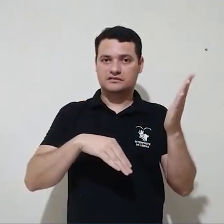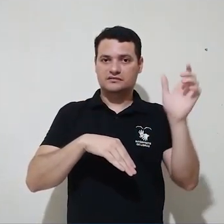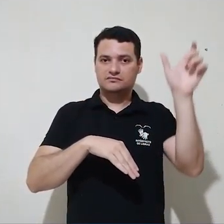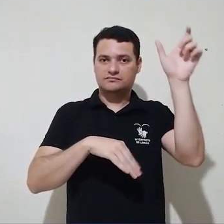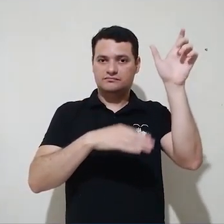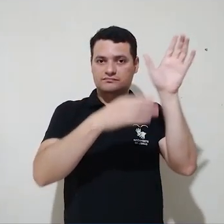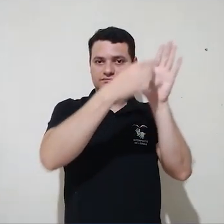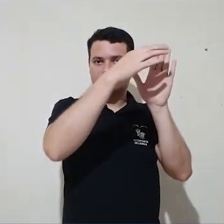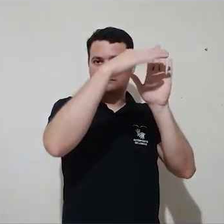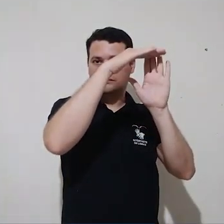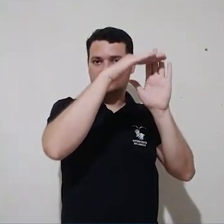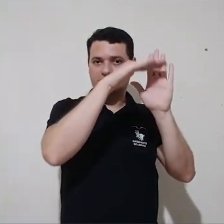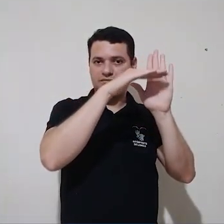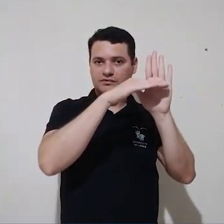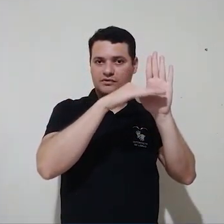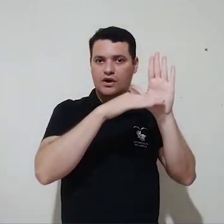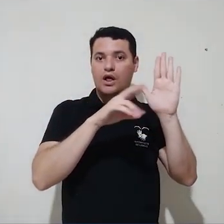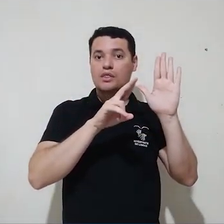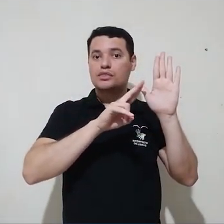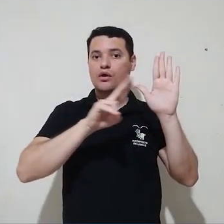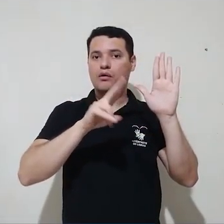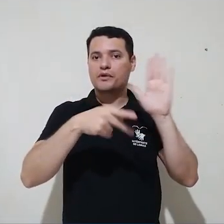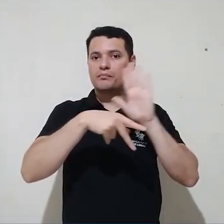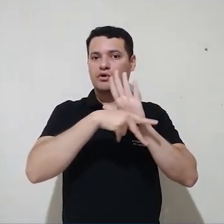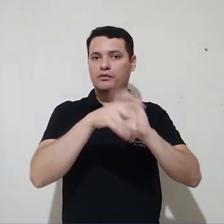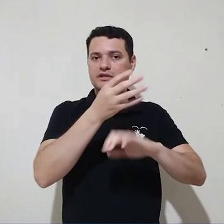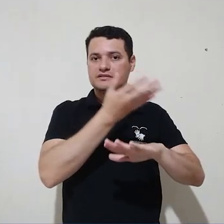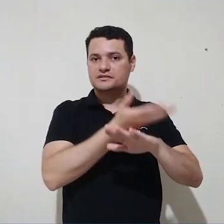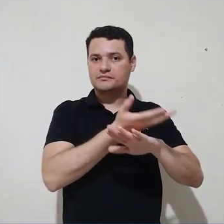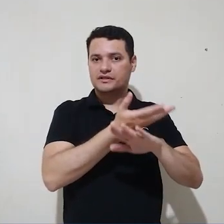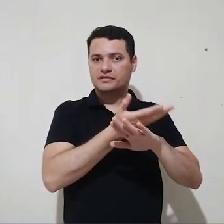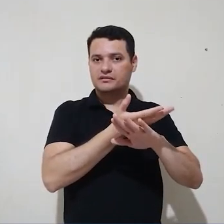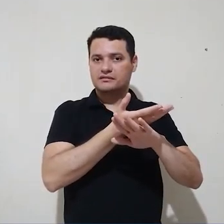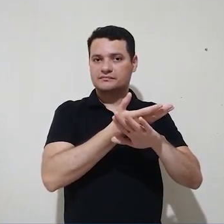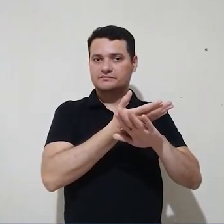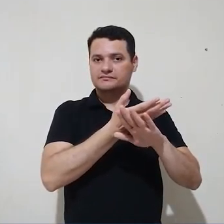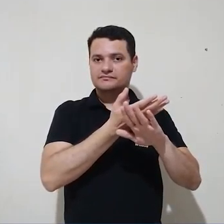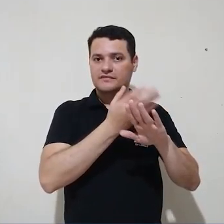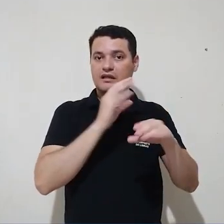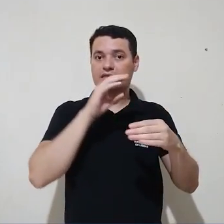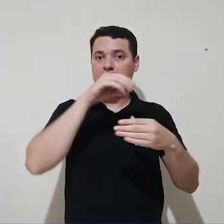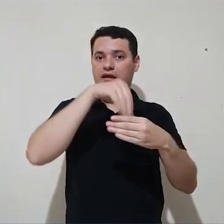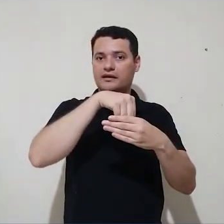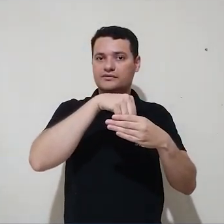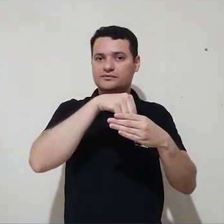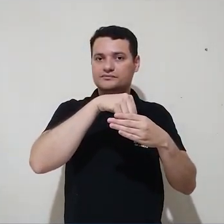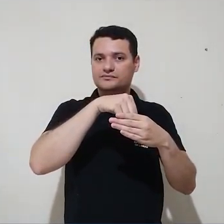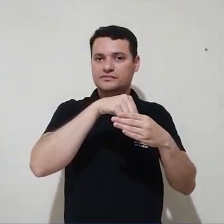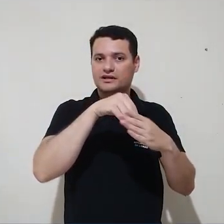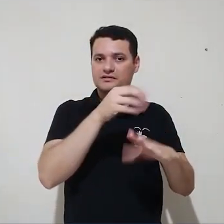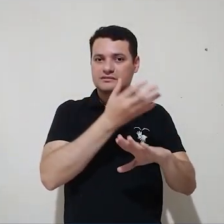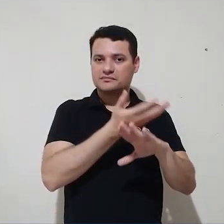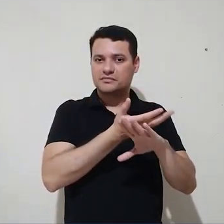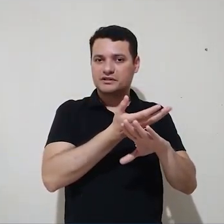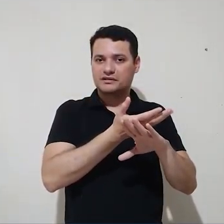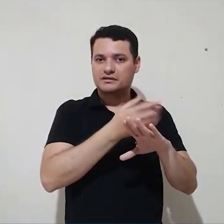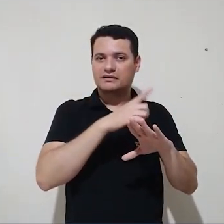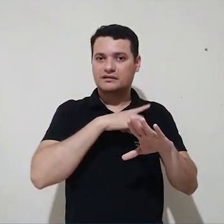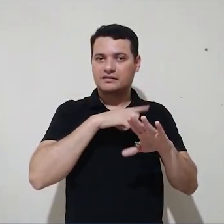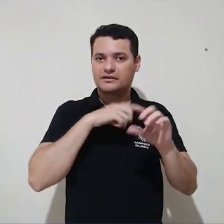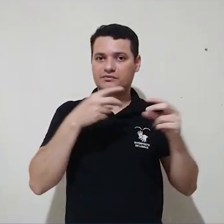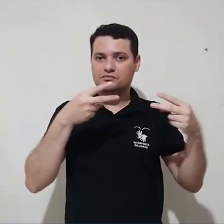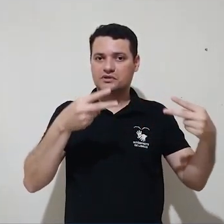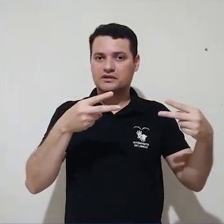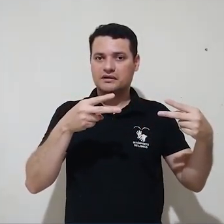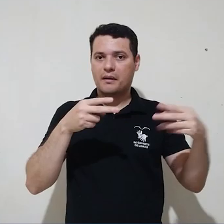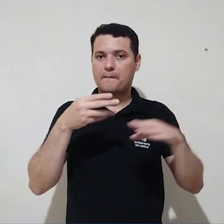procurar pelo nome da disciplina e dentro da seção tem o nome da disciplina, existe